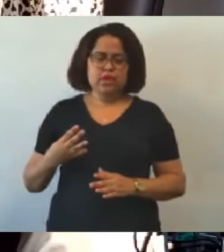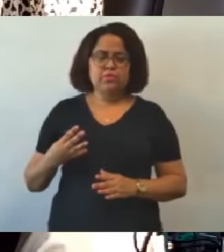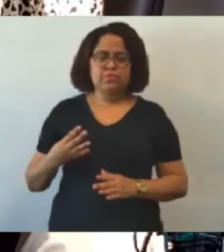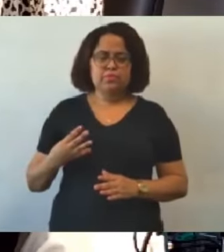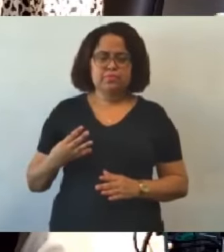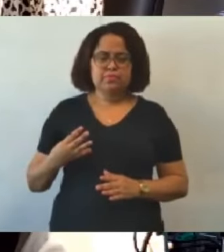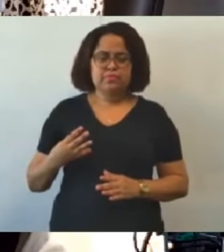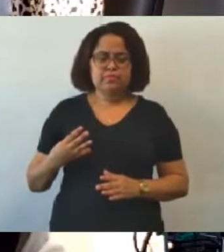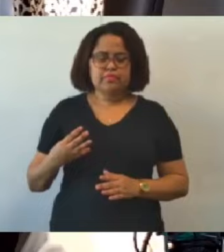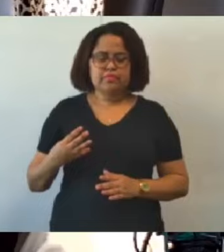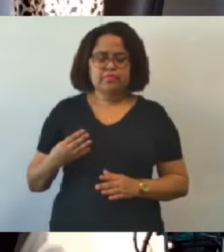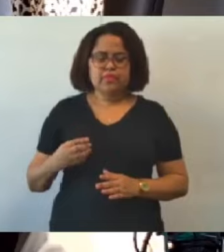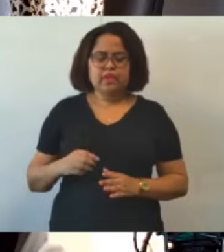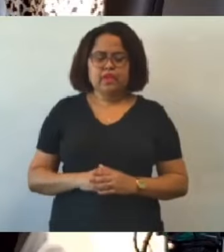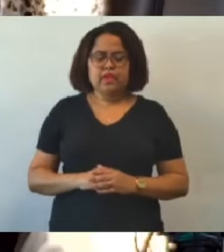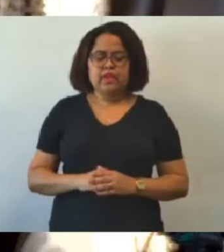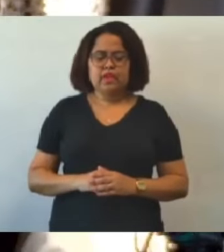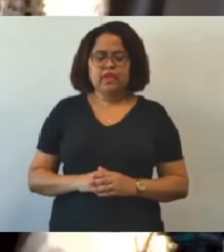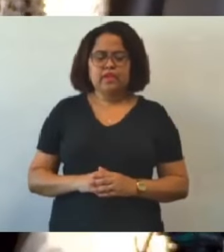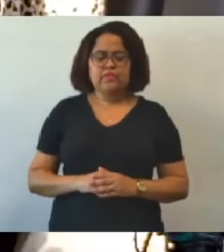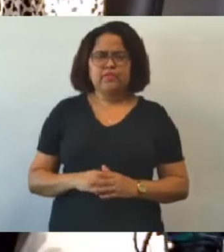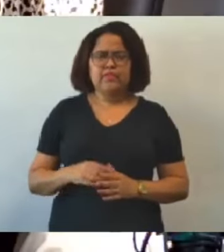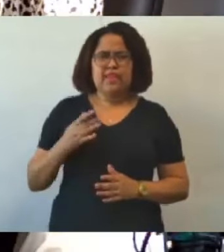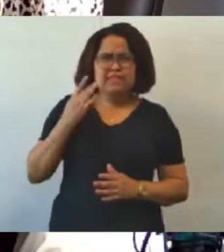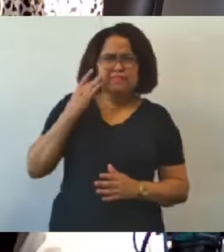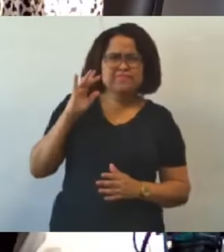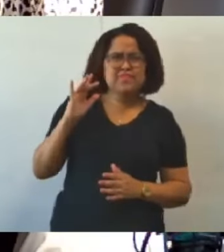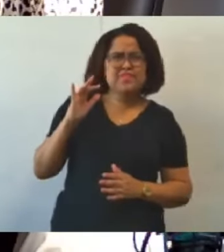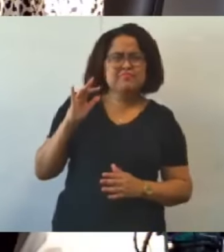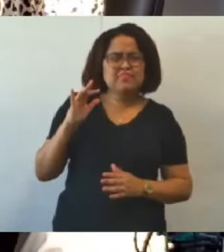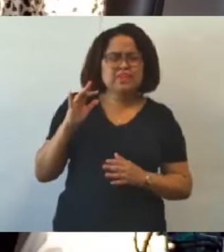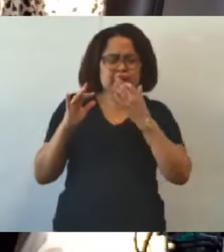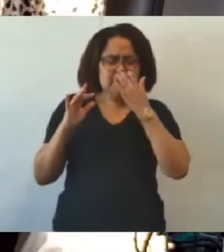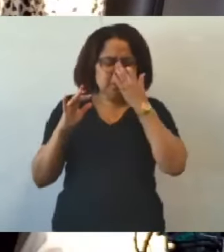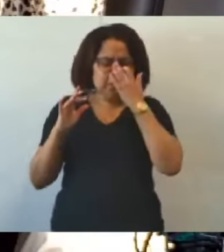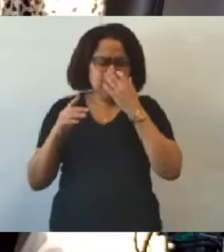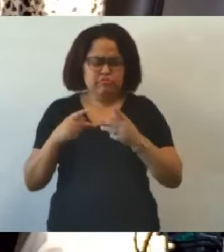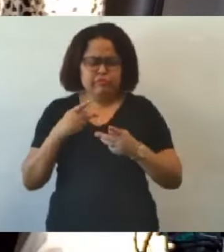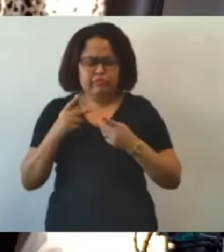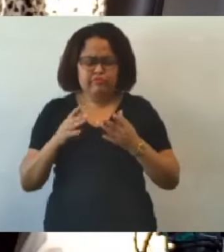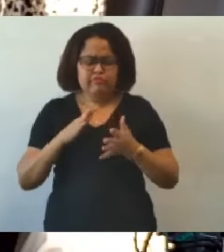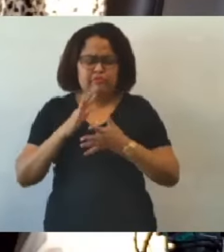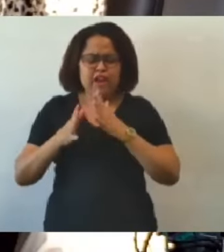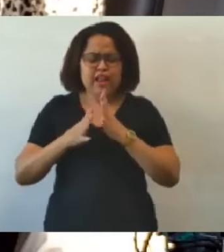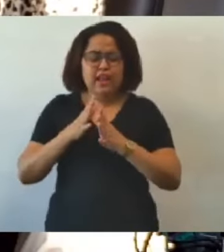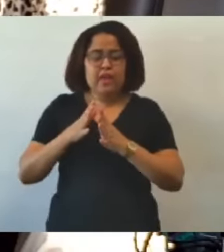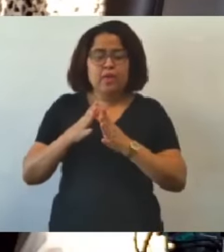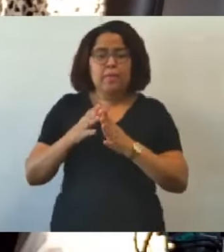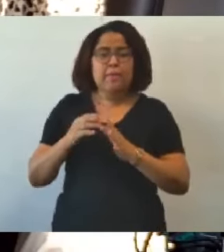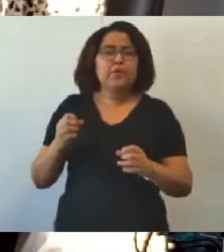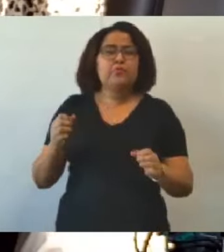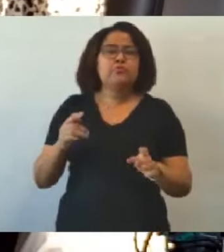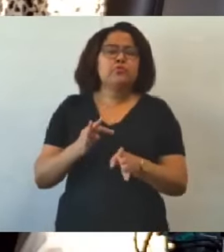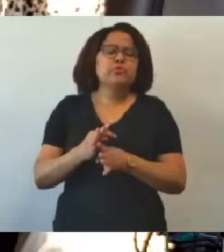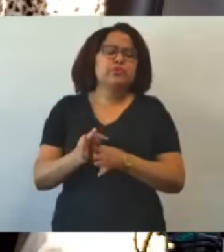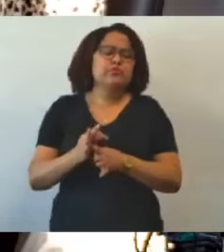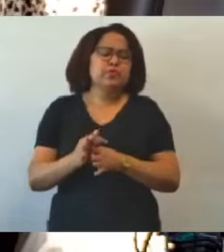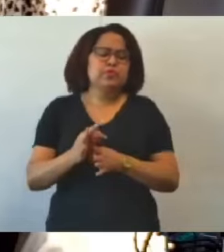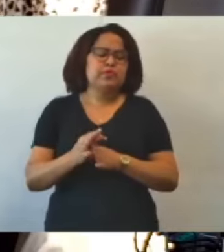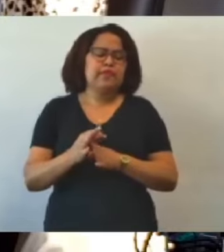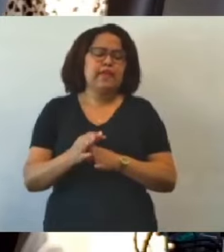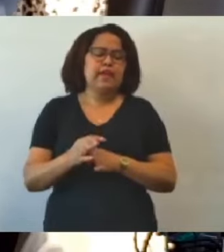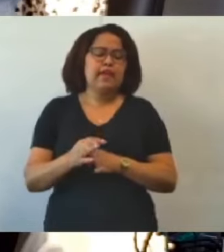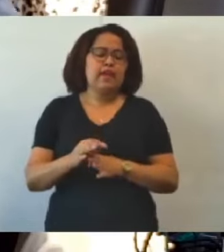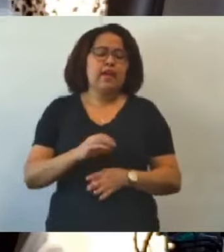É, sim, gente, até é um pouco estranho a gente falar, porque acaba que os conselheiros tutelares, existe uma